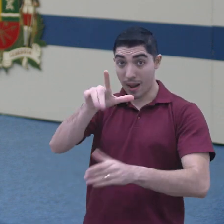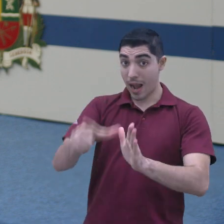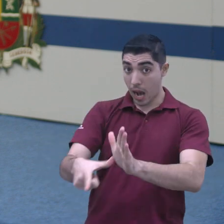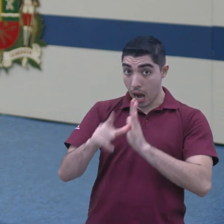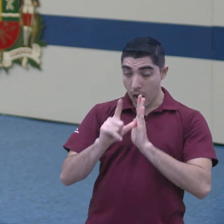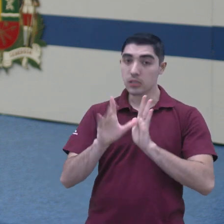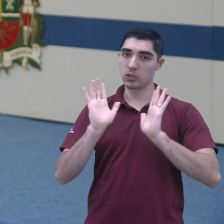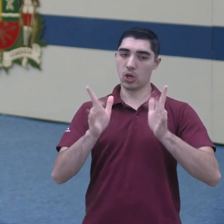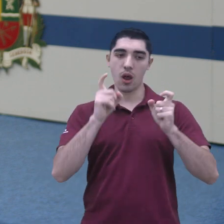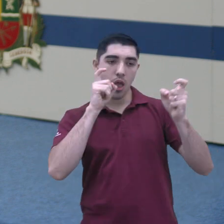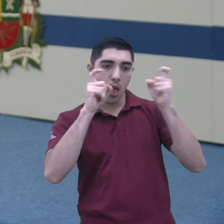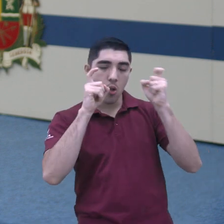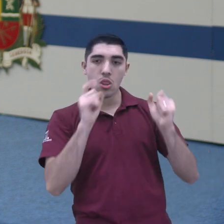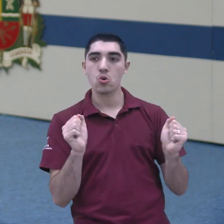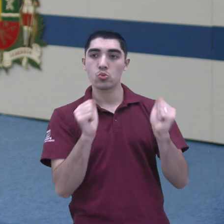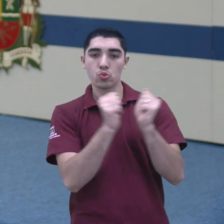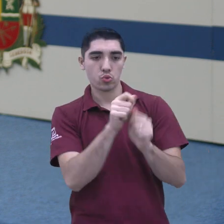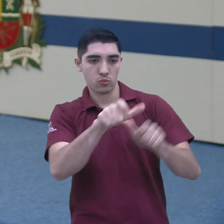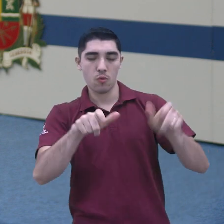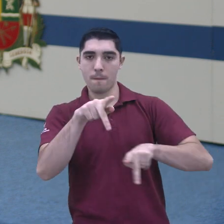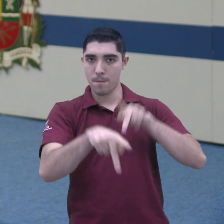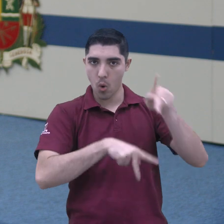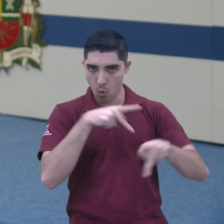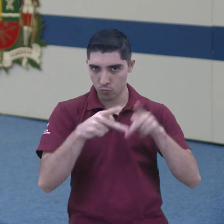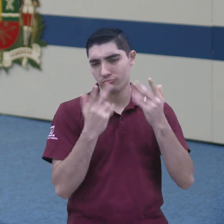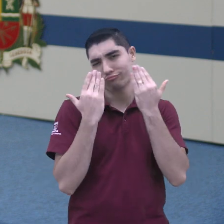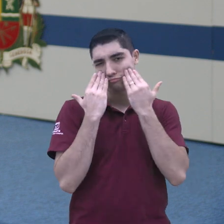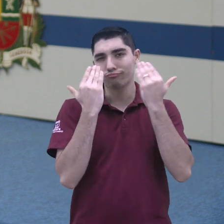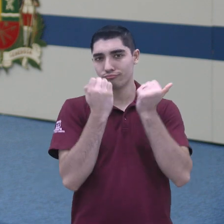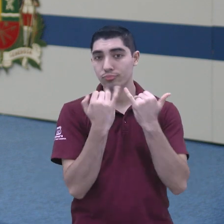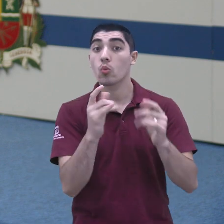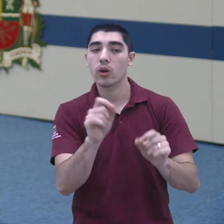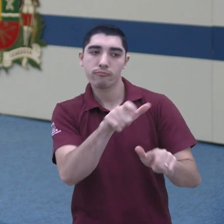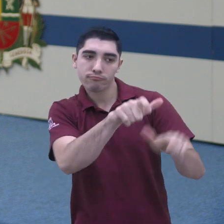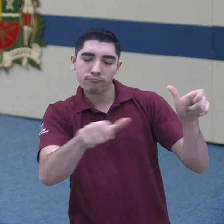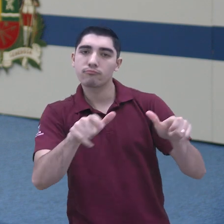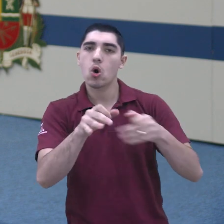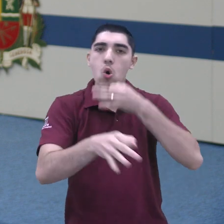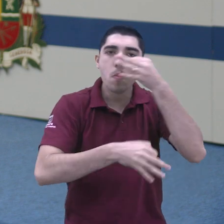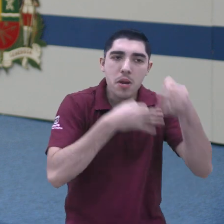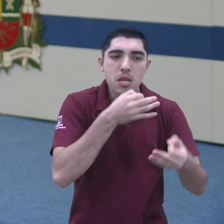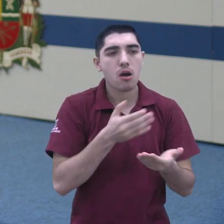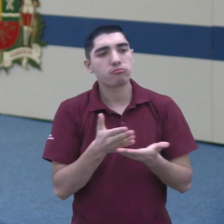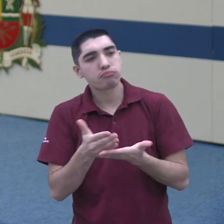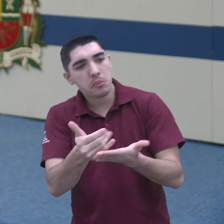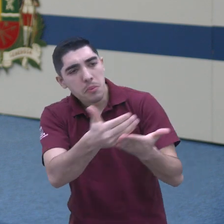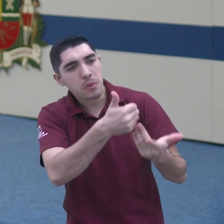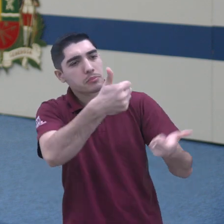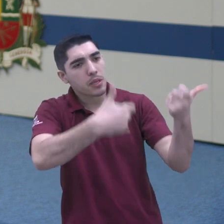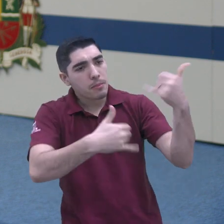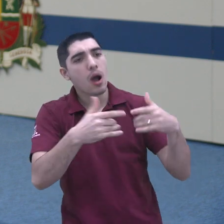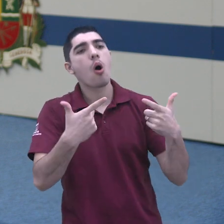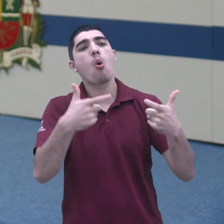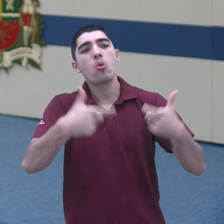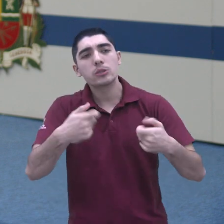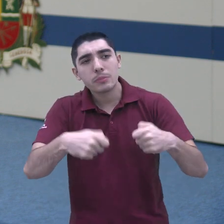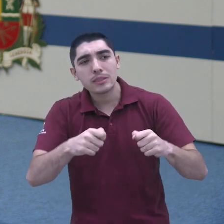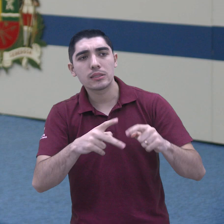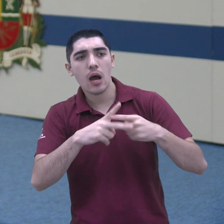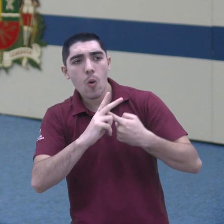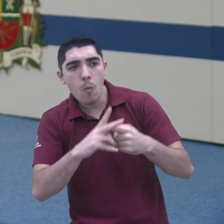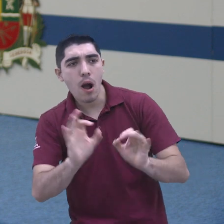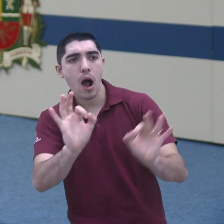realizam audiências públicas sobre o tema. É o momento de ouvir os moradores sobre as áreas e os serviços que merecem